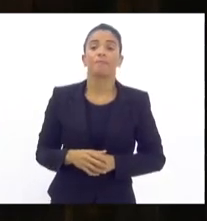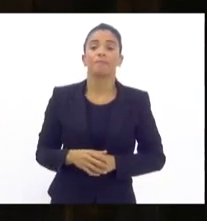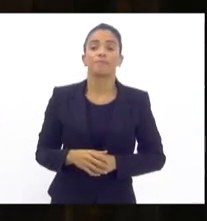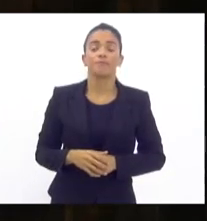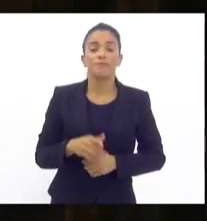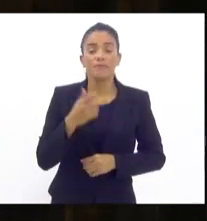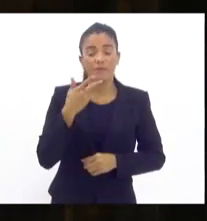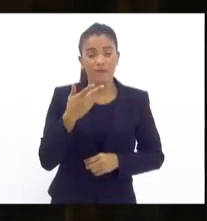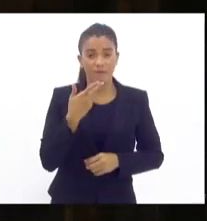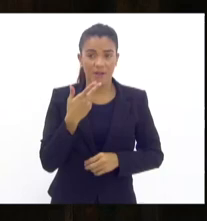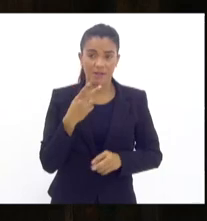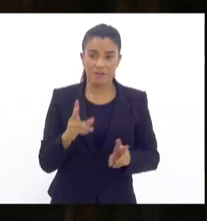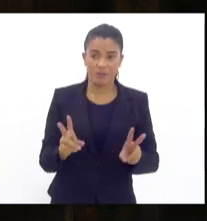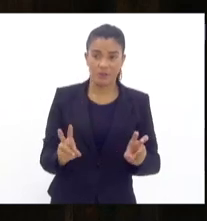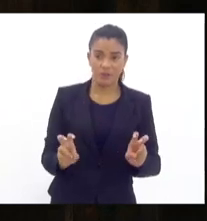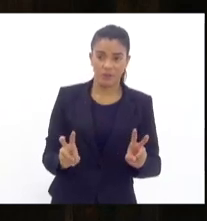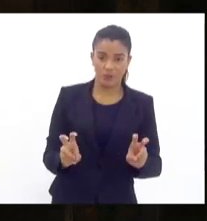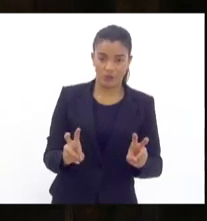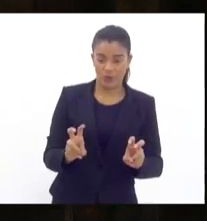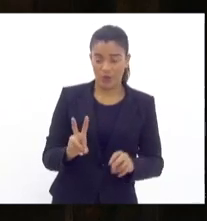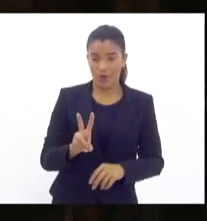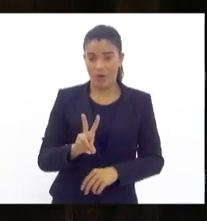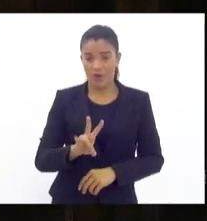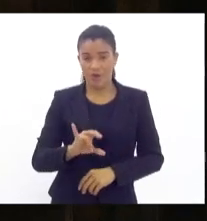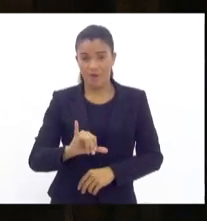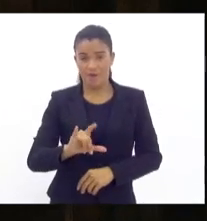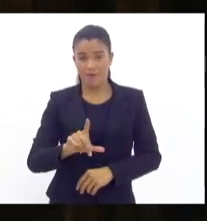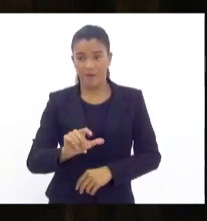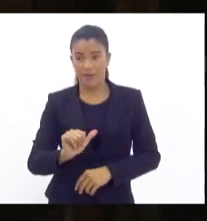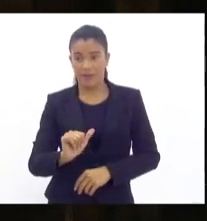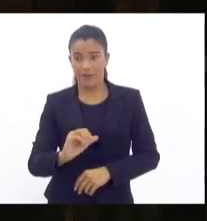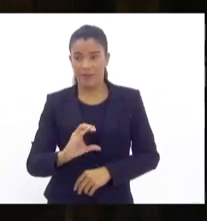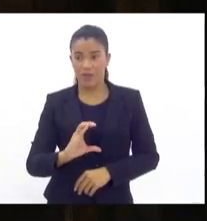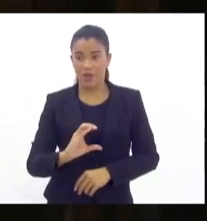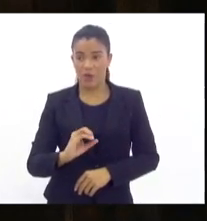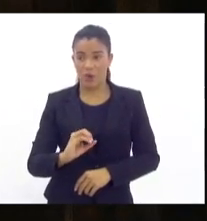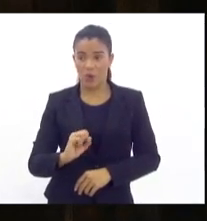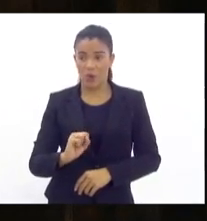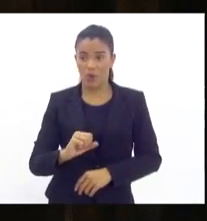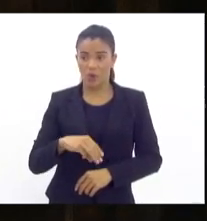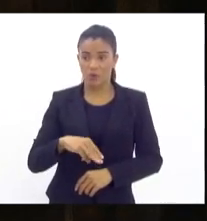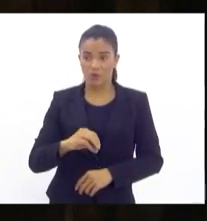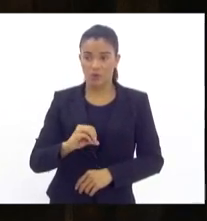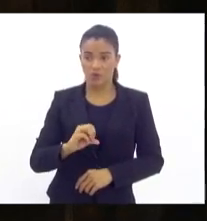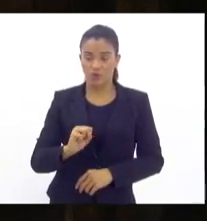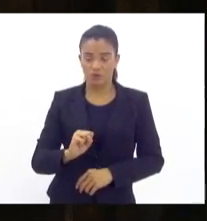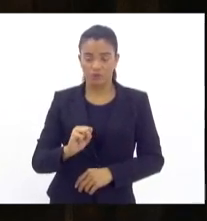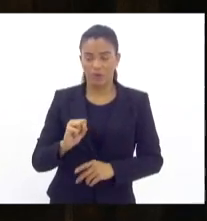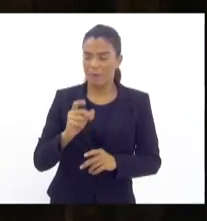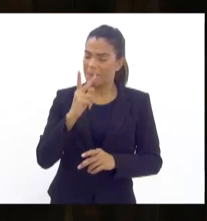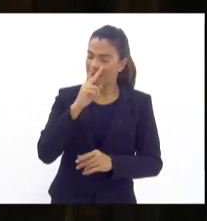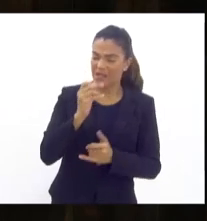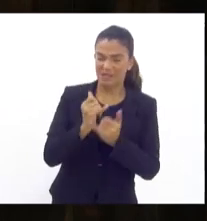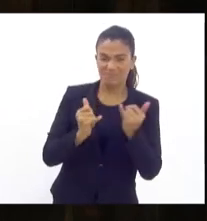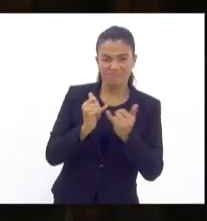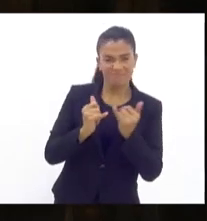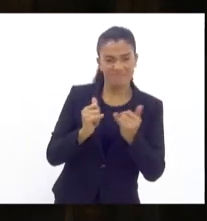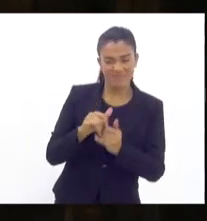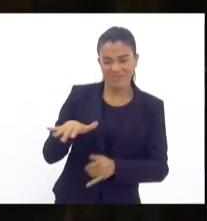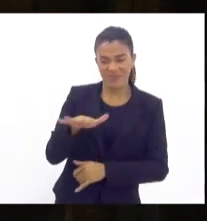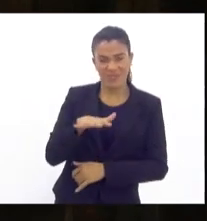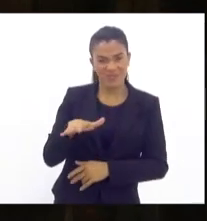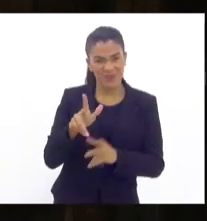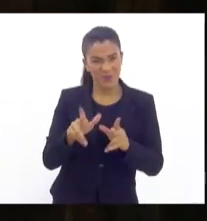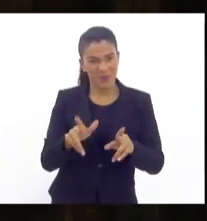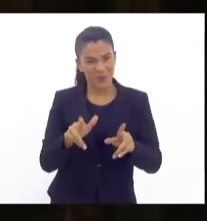Falar só também com relação à Vila Cosmos, que passa por um problema parecido com o que vocês vivem, com relação ali à comunidade Fé